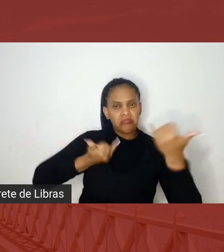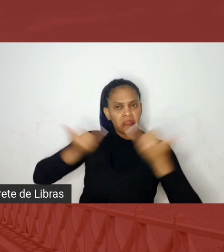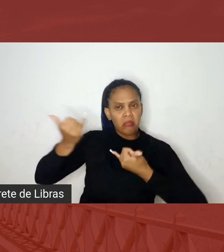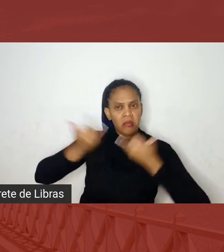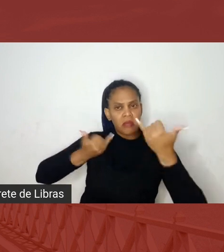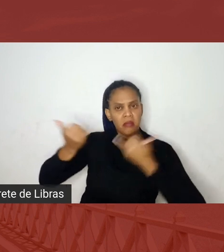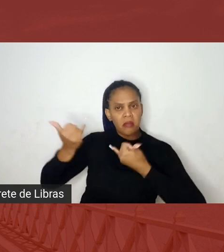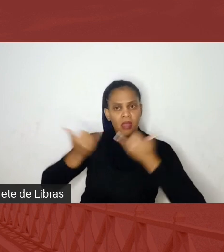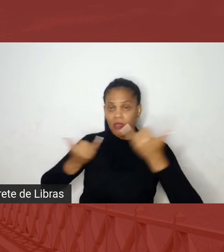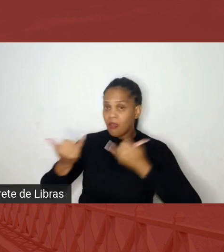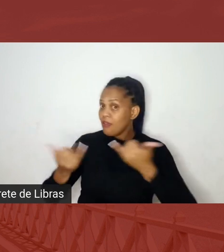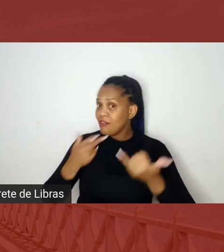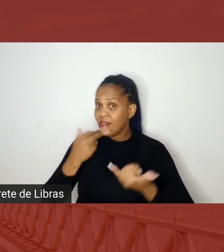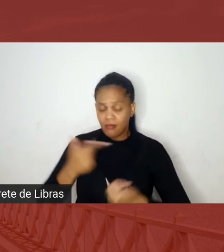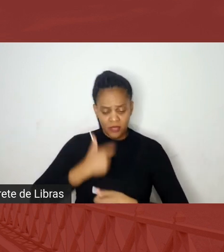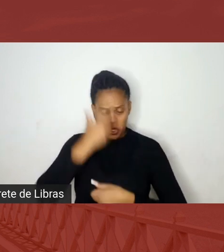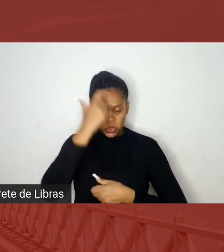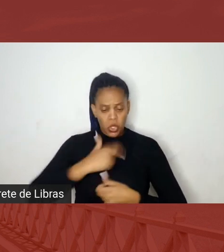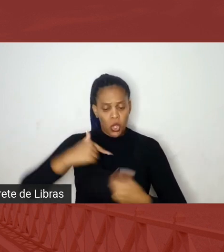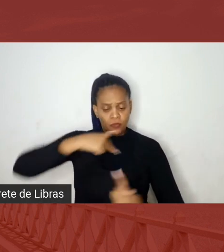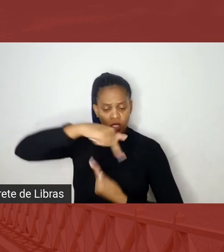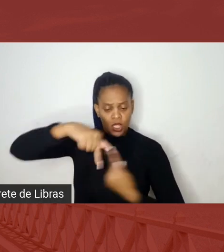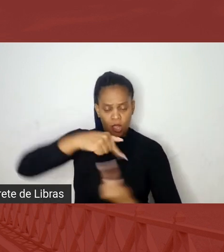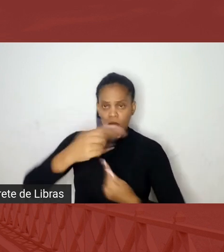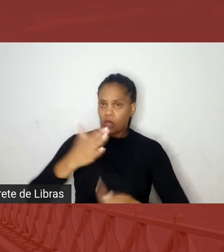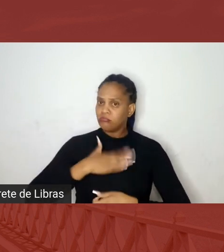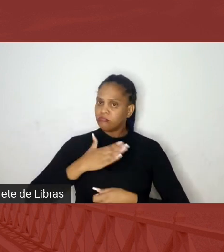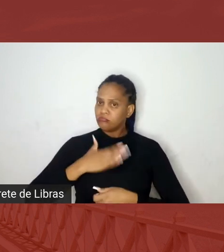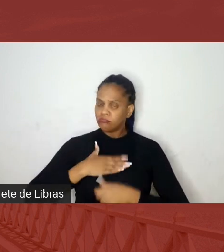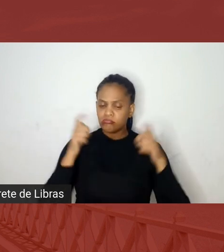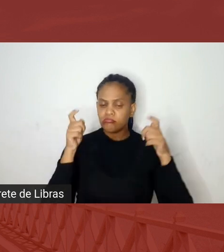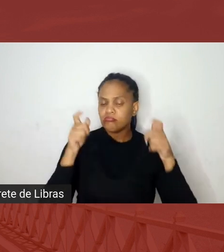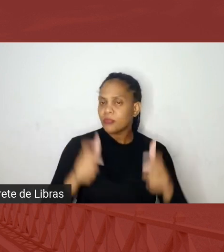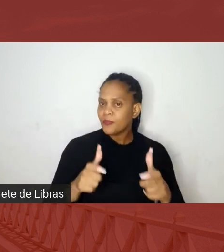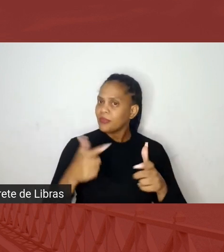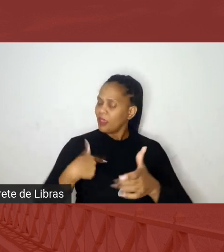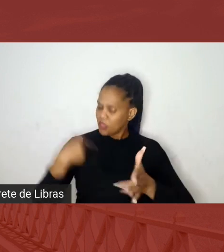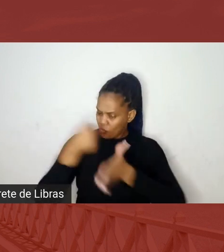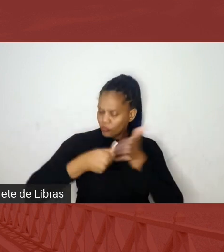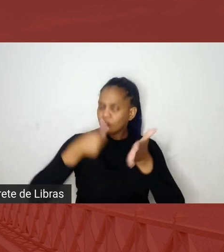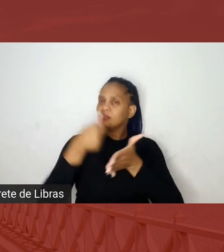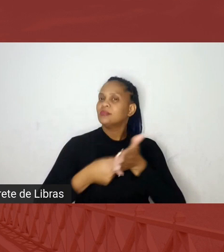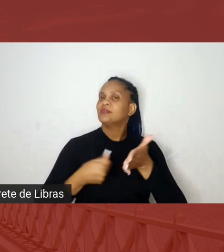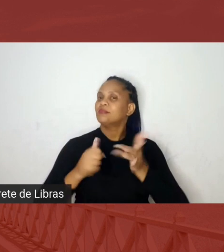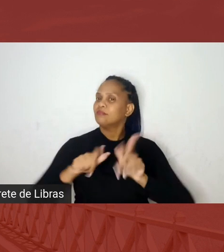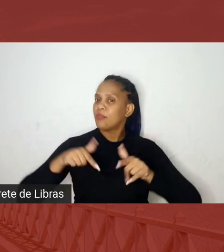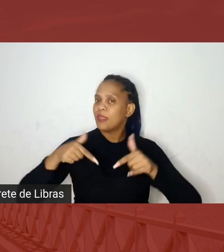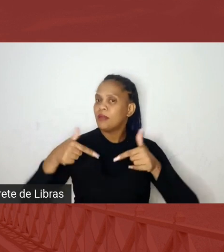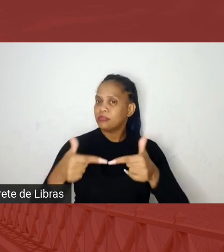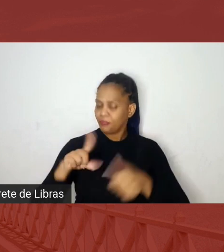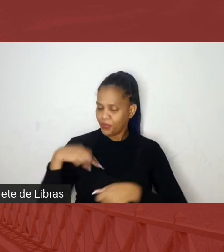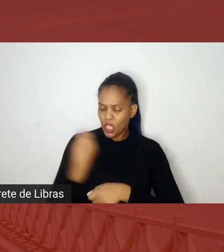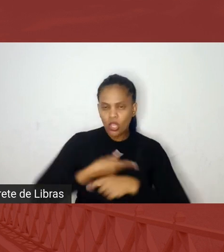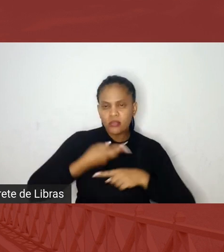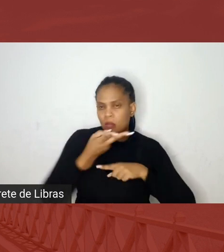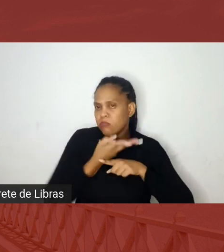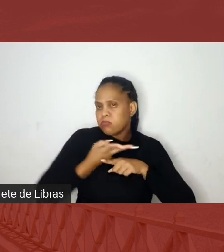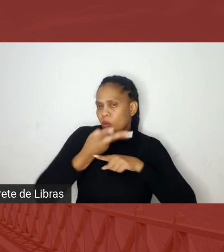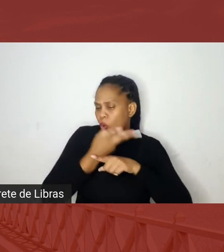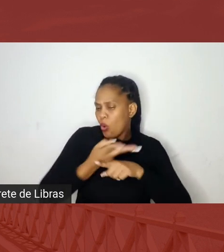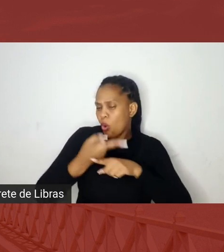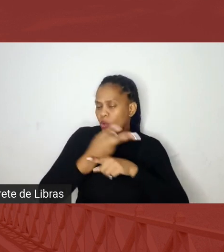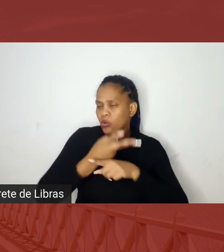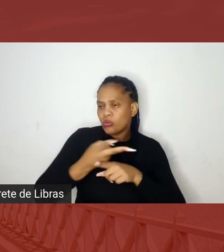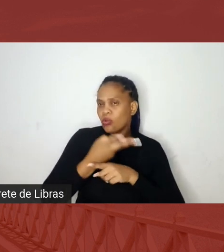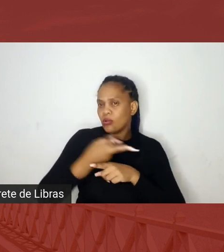Ivone, eu sou quilombola, a minha comunidade é quilombola, e eu vou correr atrás disso. E a gente procurou vários depoimentos, e